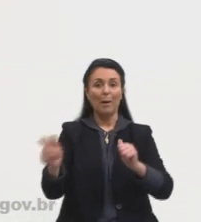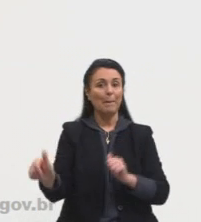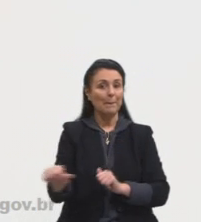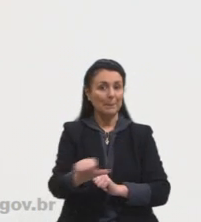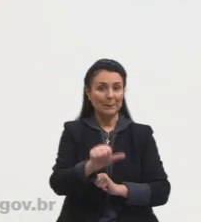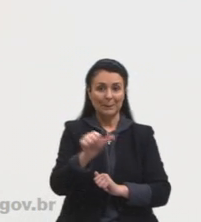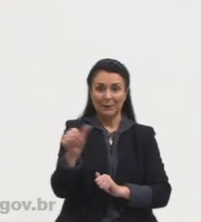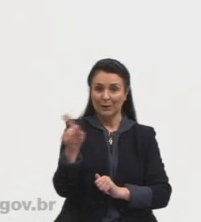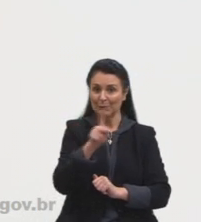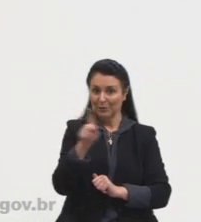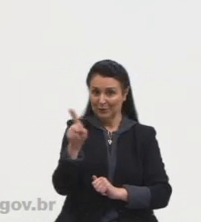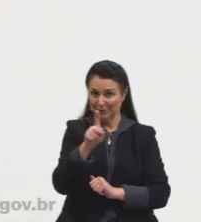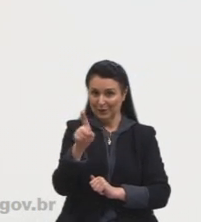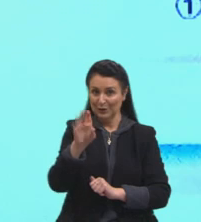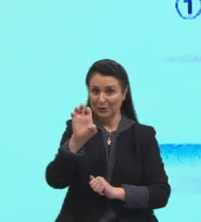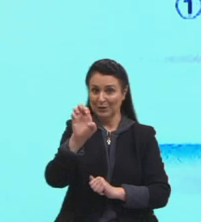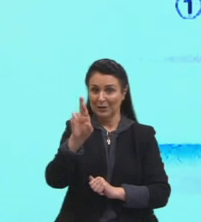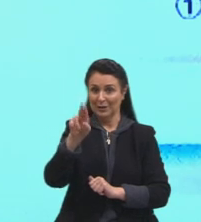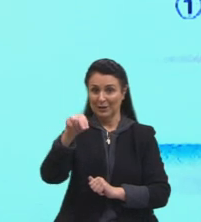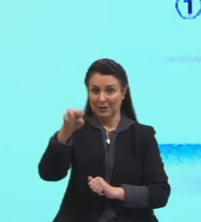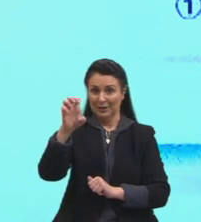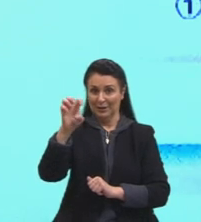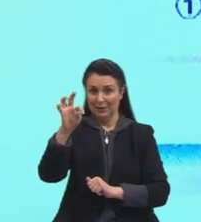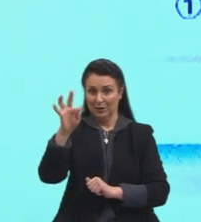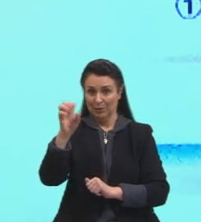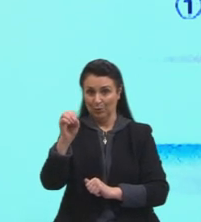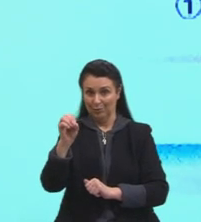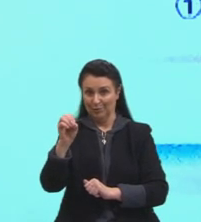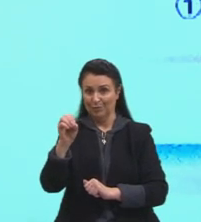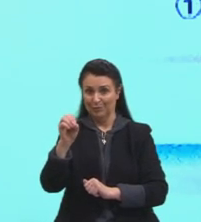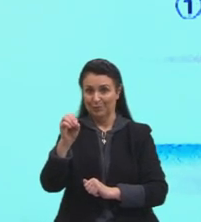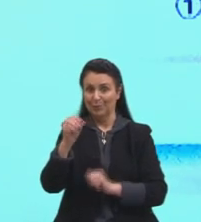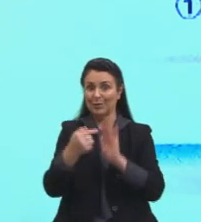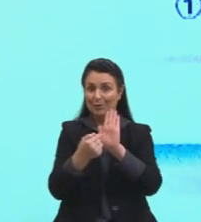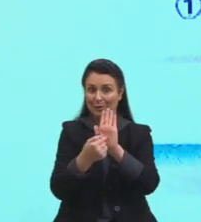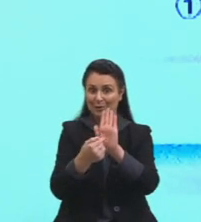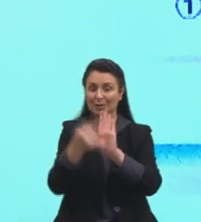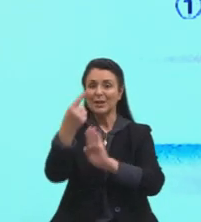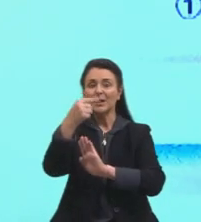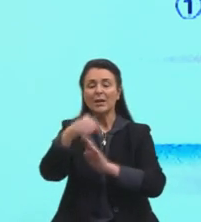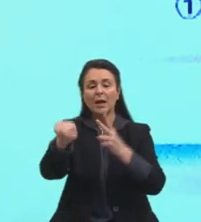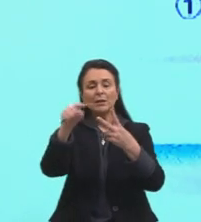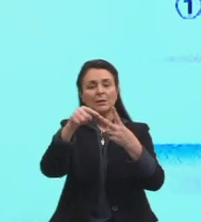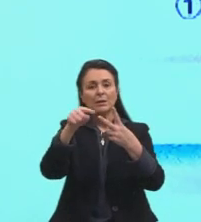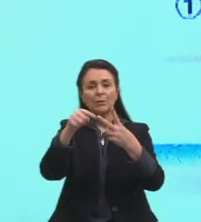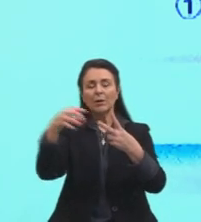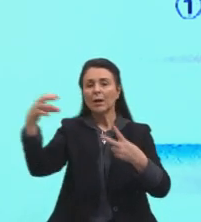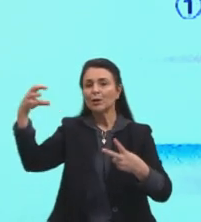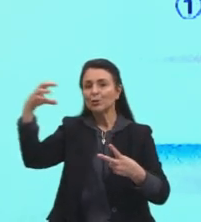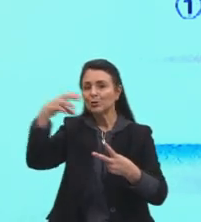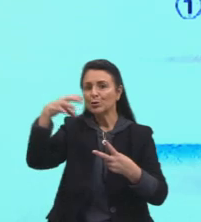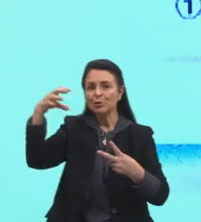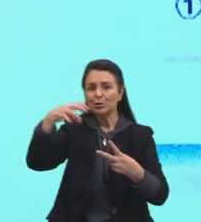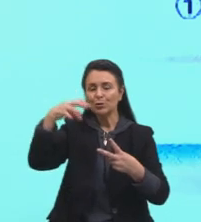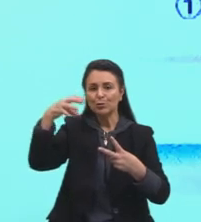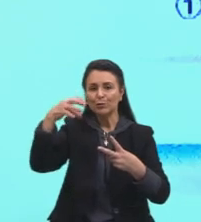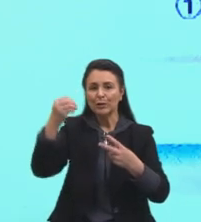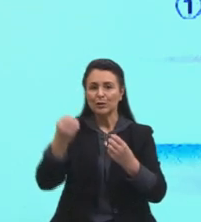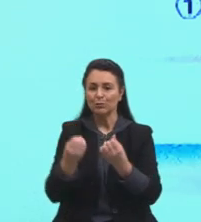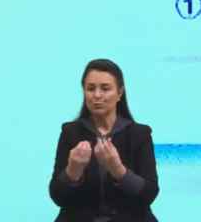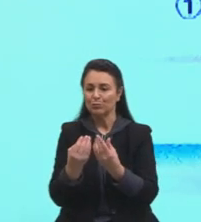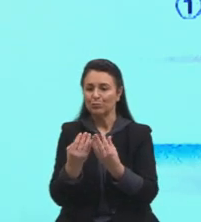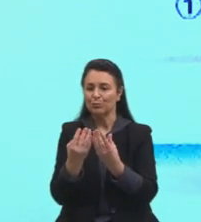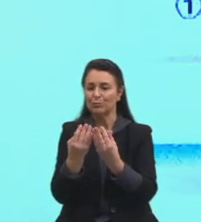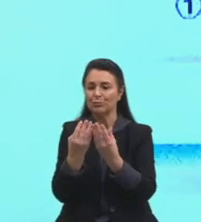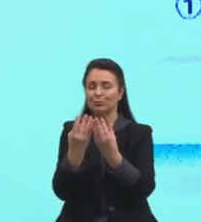professor Ernesto tira é justamente as massas de ar se atacando. E a segunda é aquela chuva de condensação, né, sendo